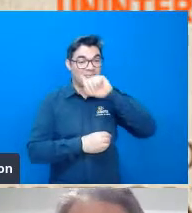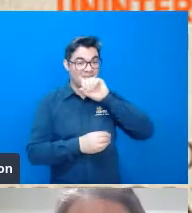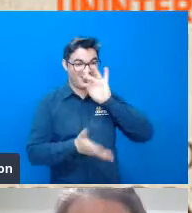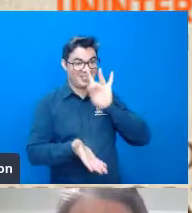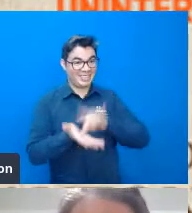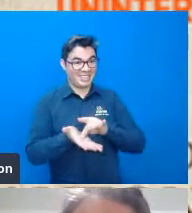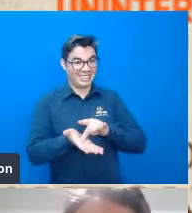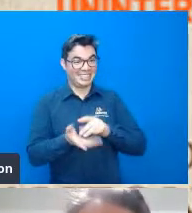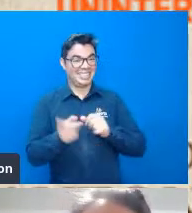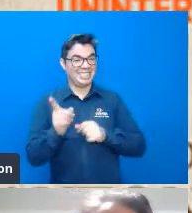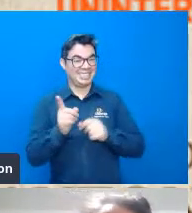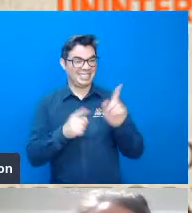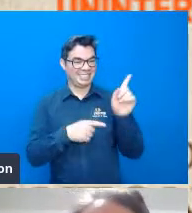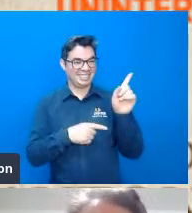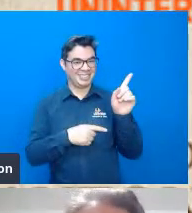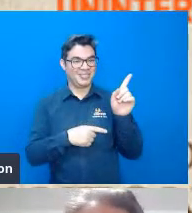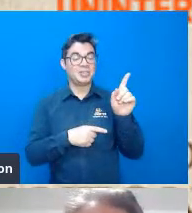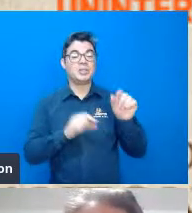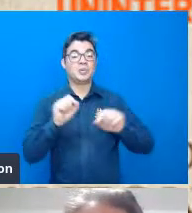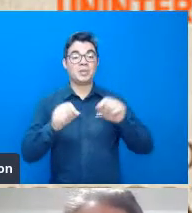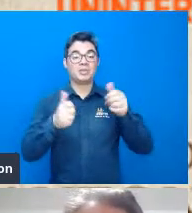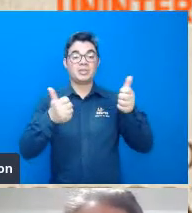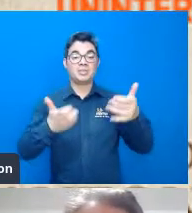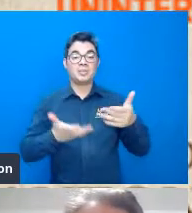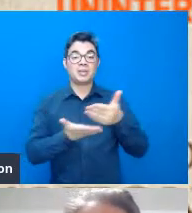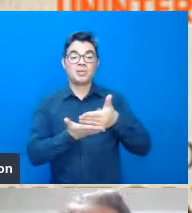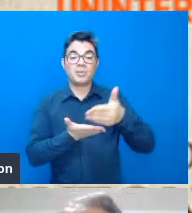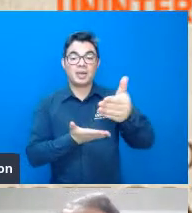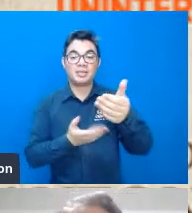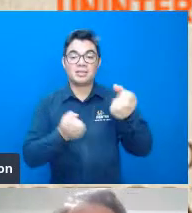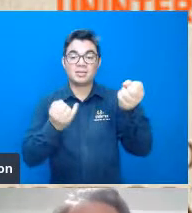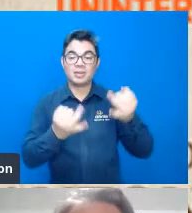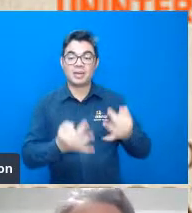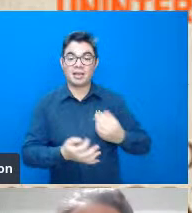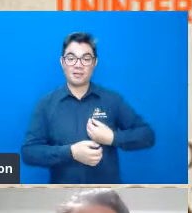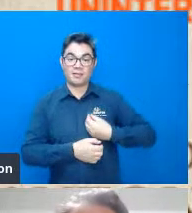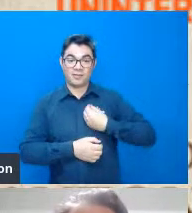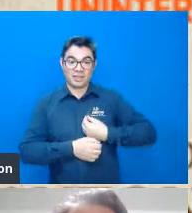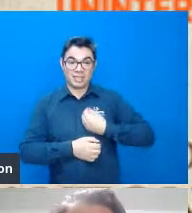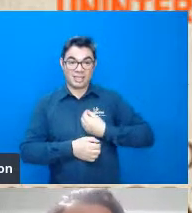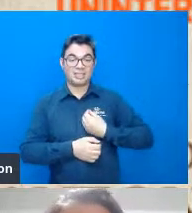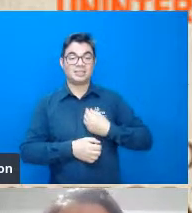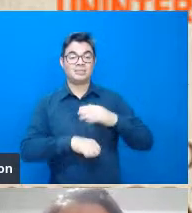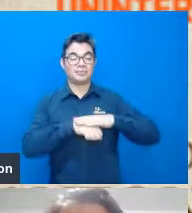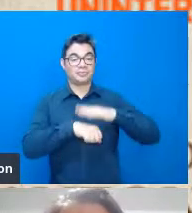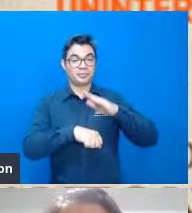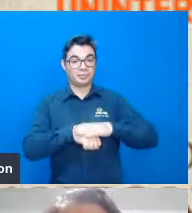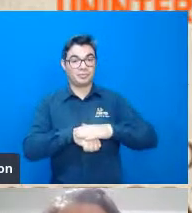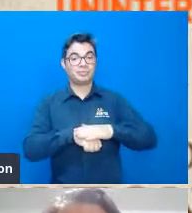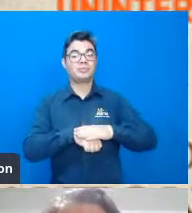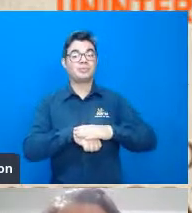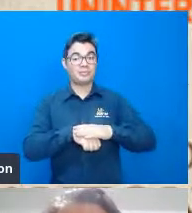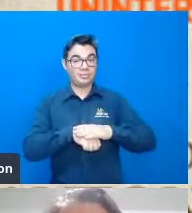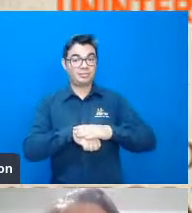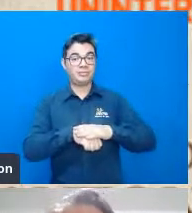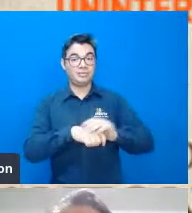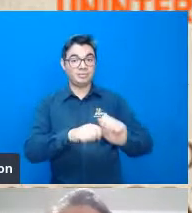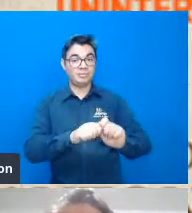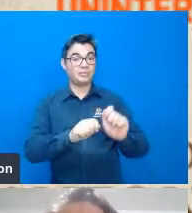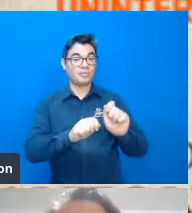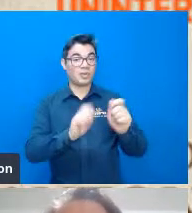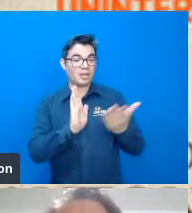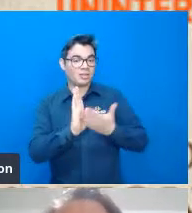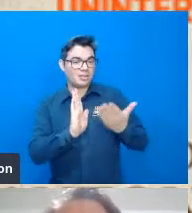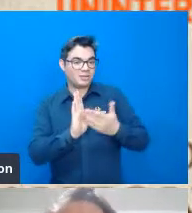E eu acho que quando a gente começa a falar sobre a vida e a obra de um cientista, nós temos que pensar que o